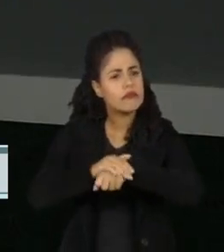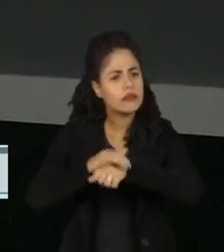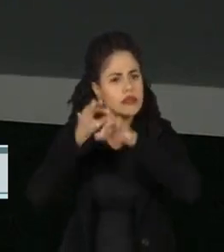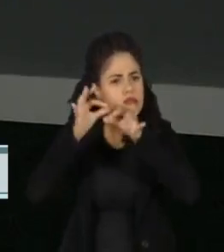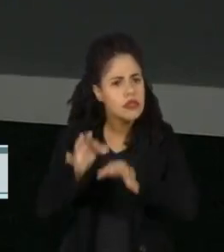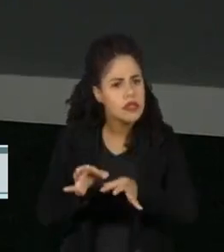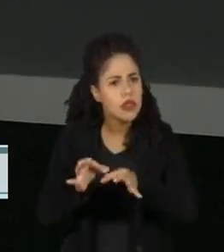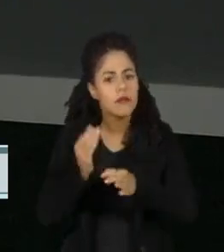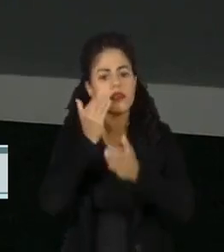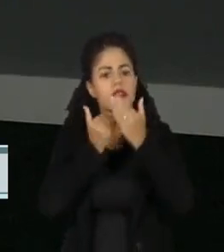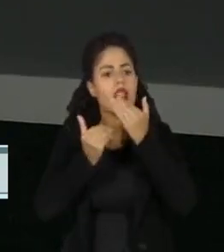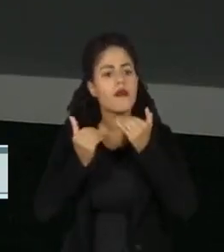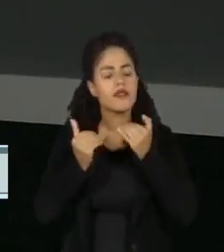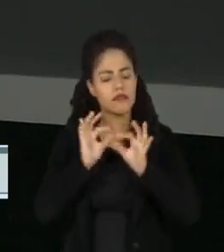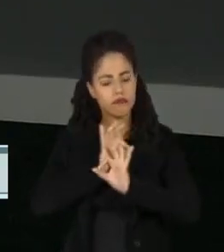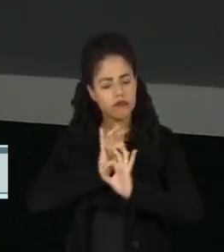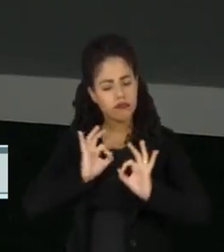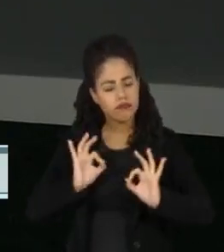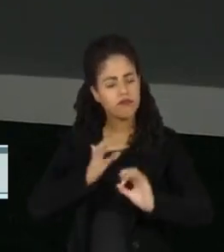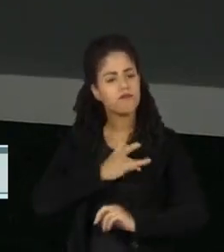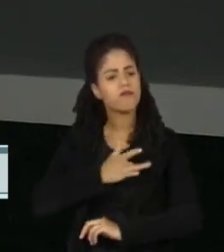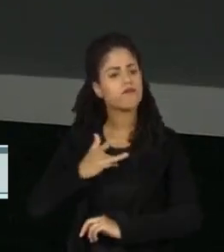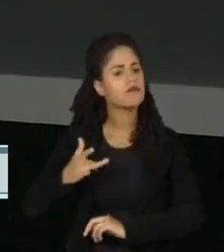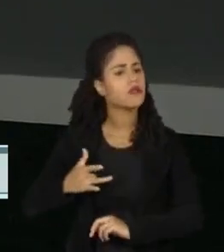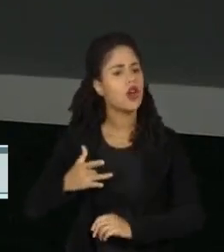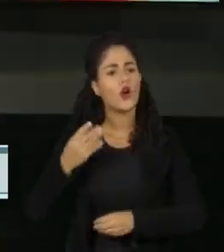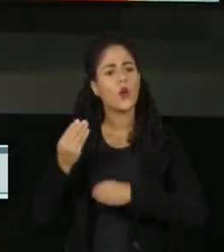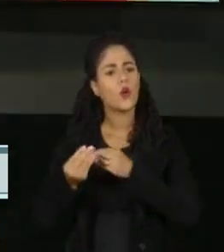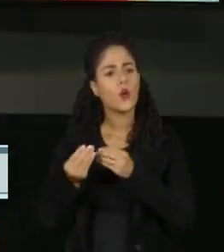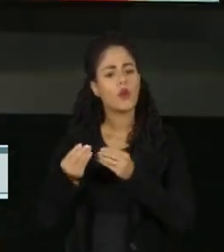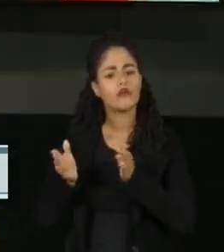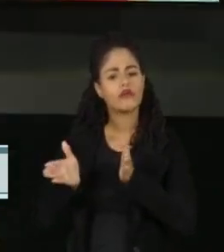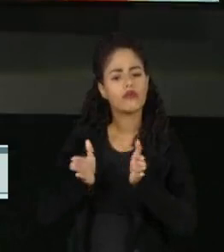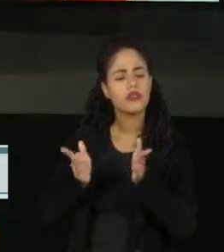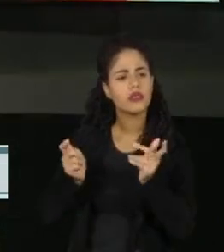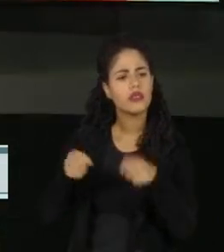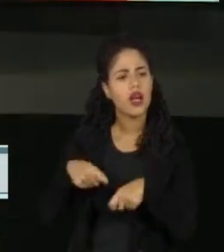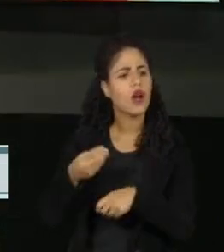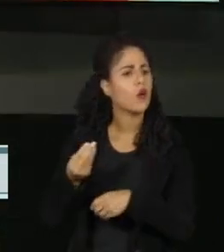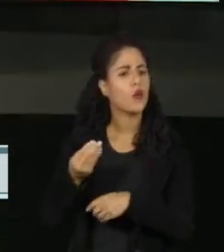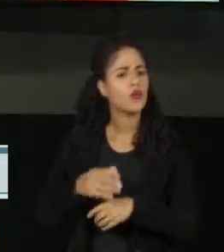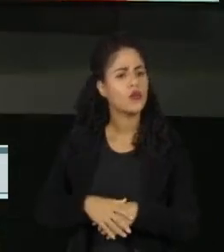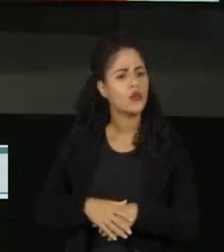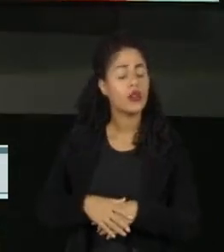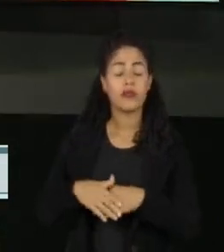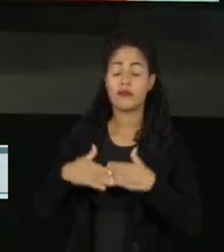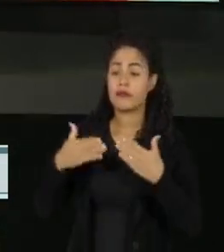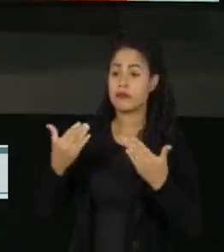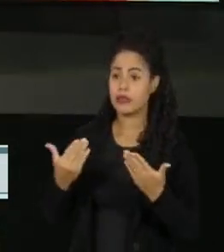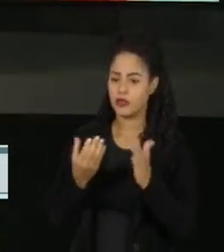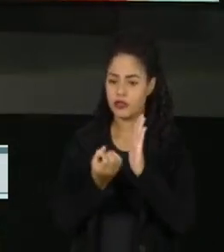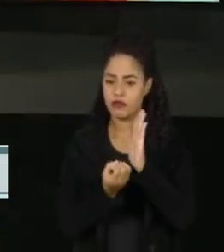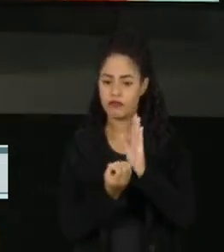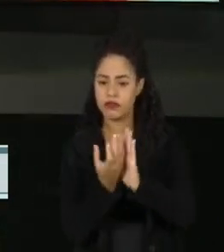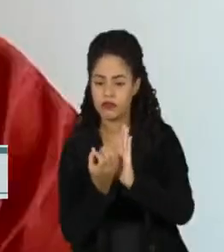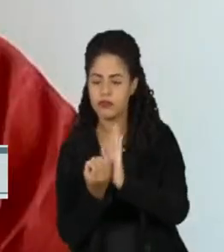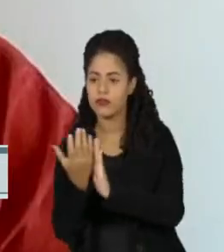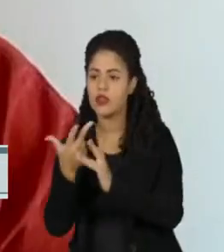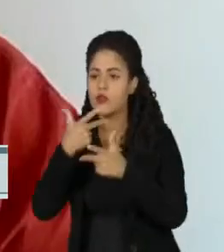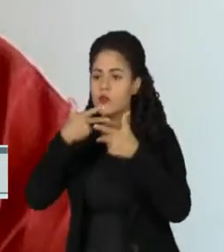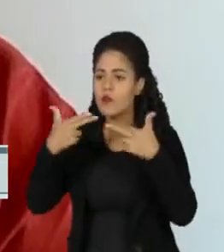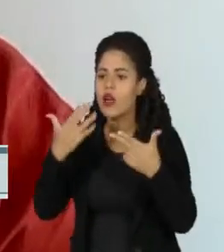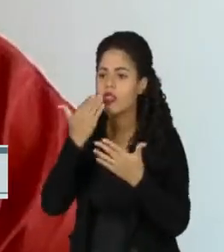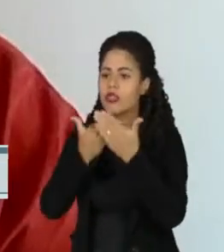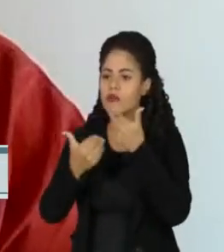alimentação saudável se torne mais acessível? Quando a gente fala de produção de alimentos, a gente está falando principalmente